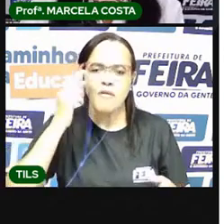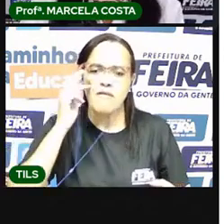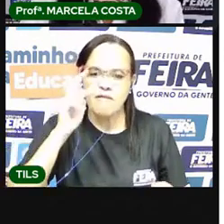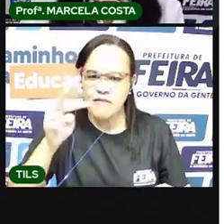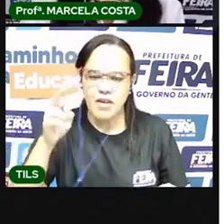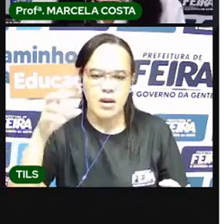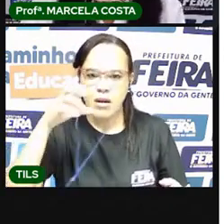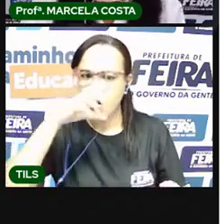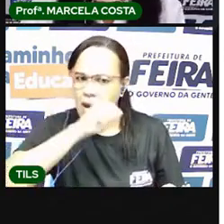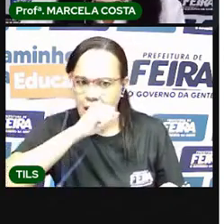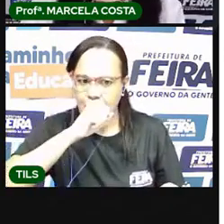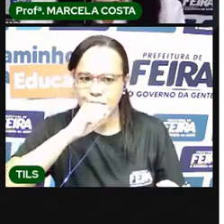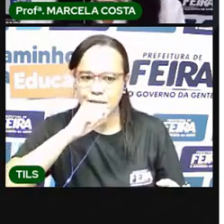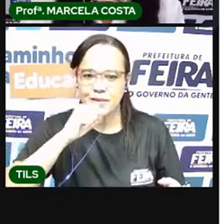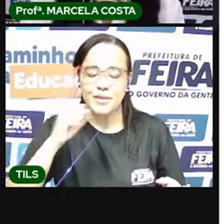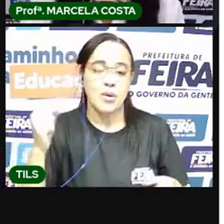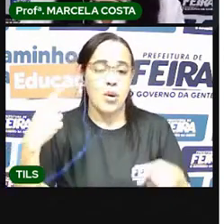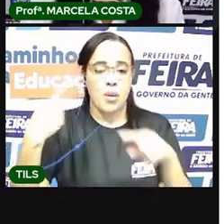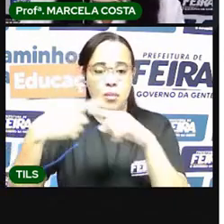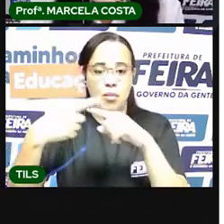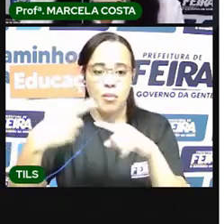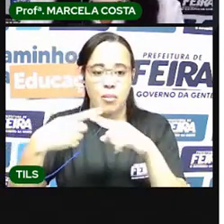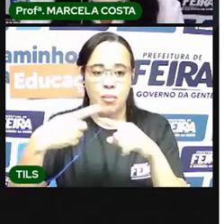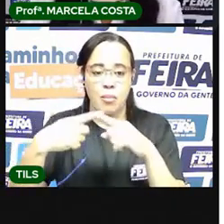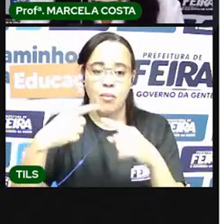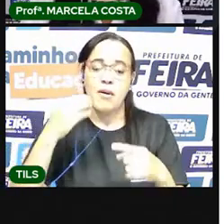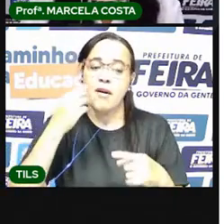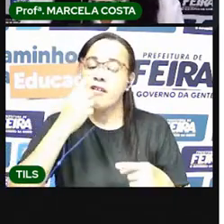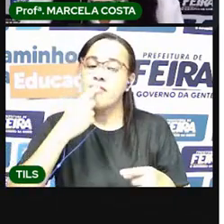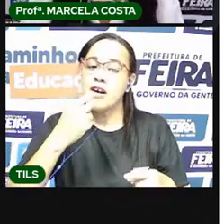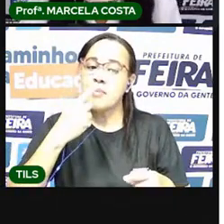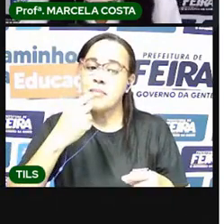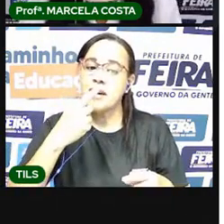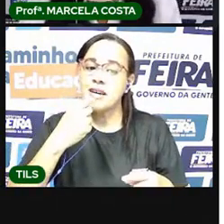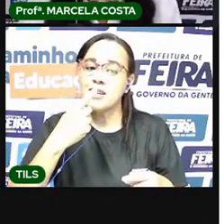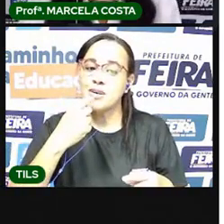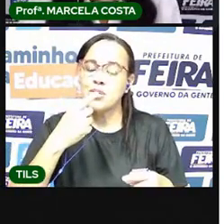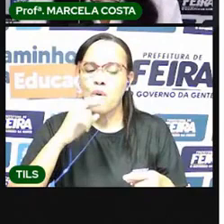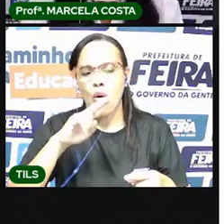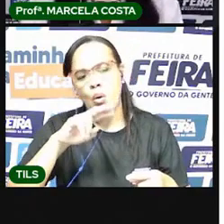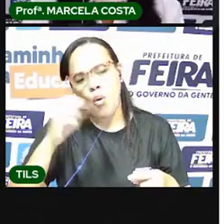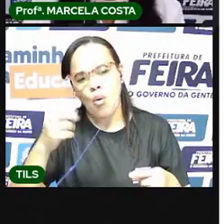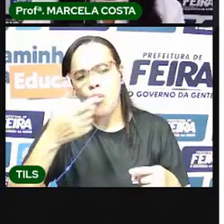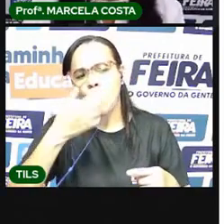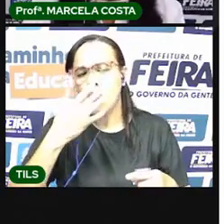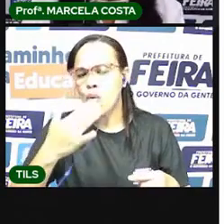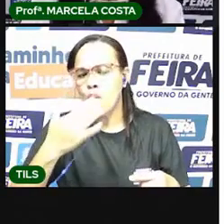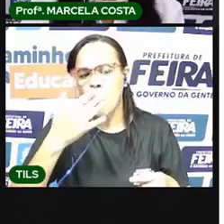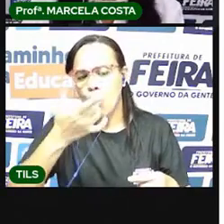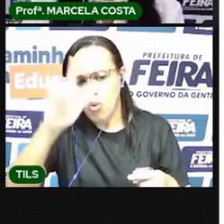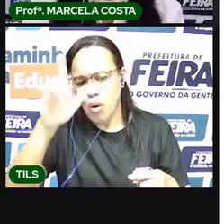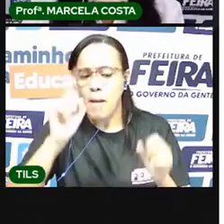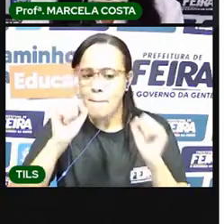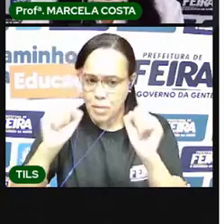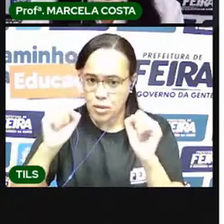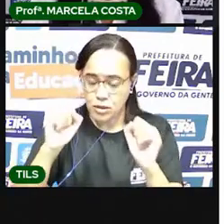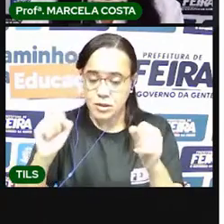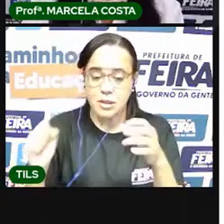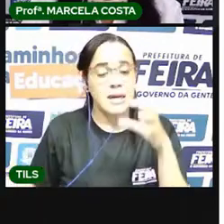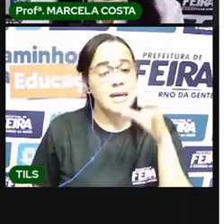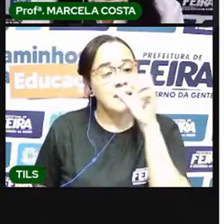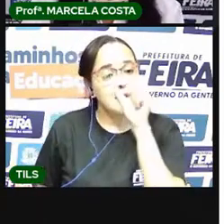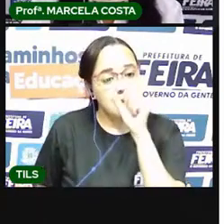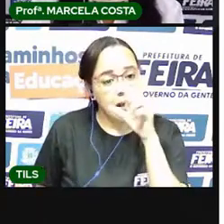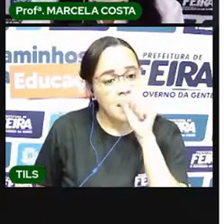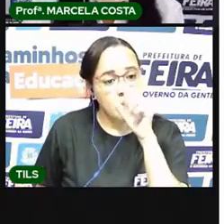semana do domingo Com a letra Com o número vermelho Ou de outra cor O sábado também Sempre vai estar